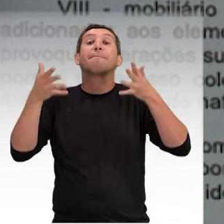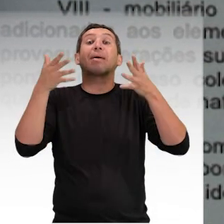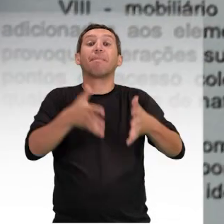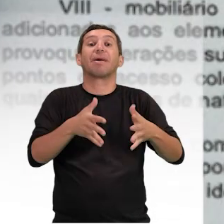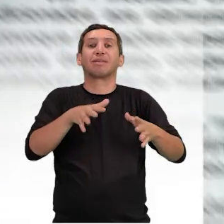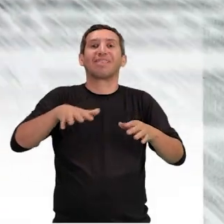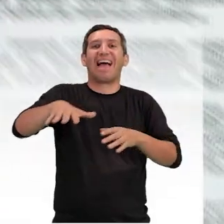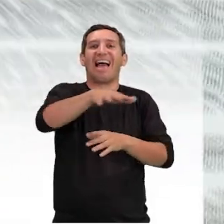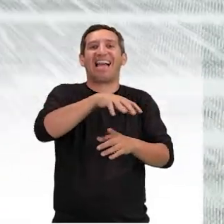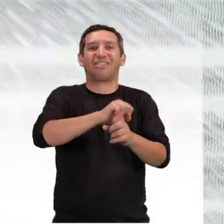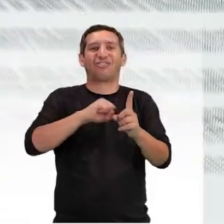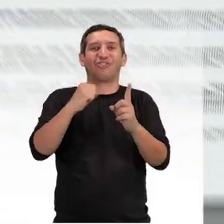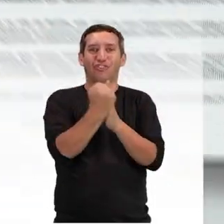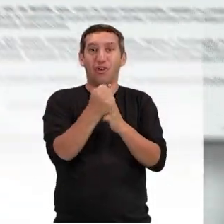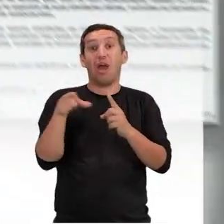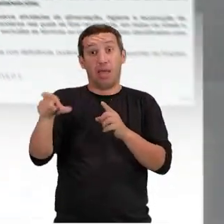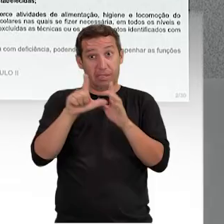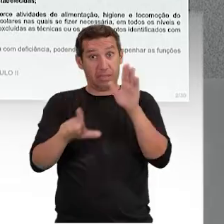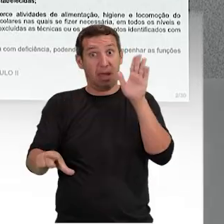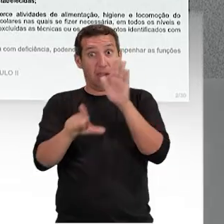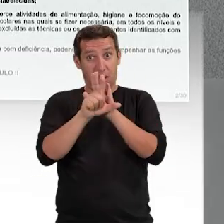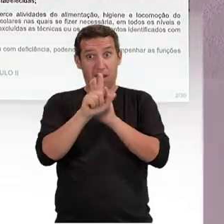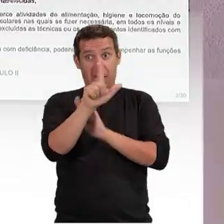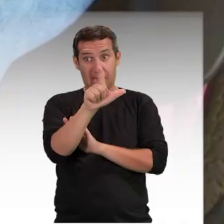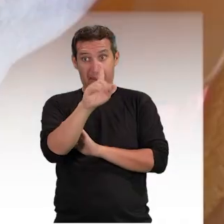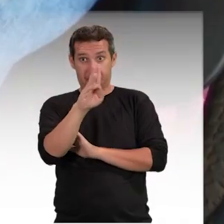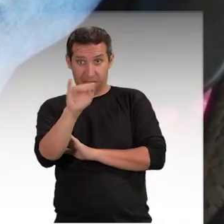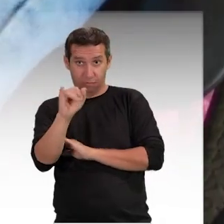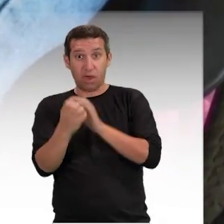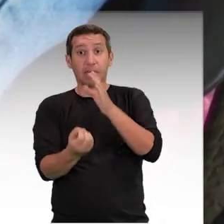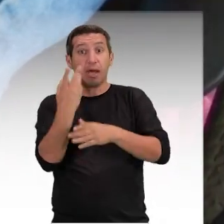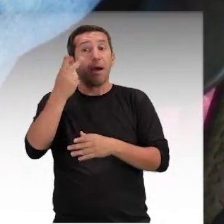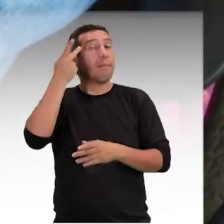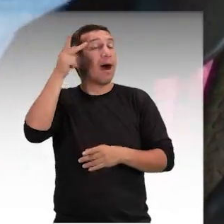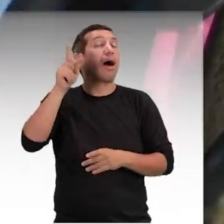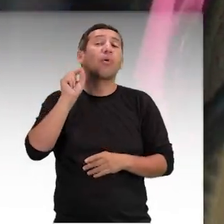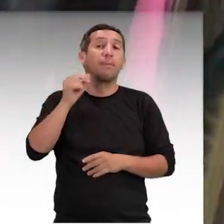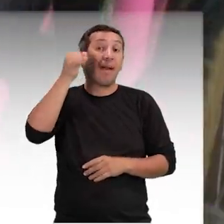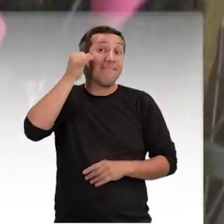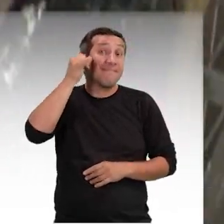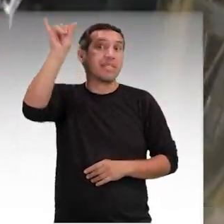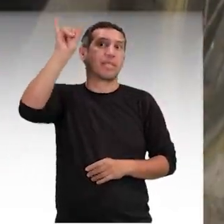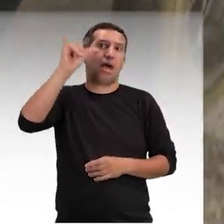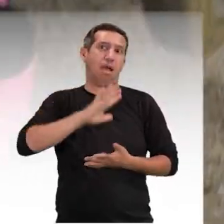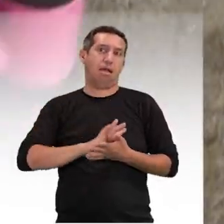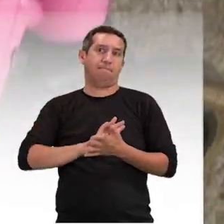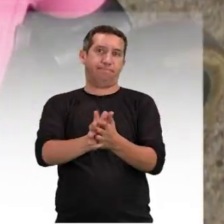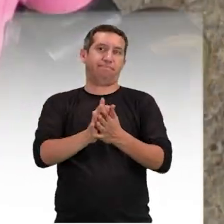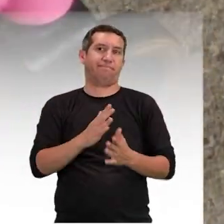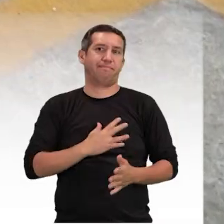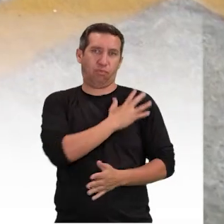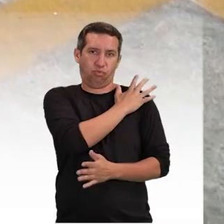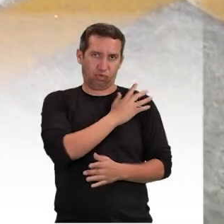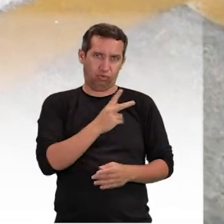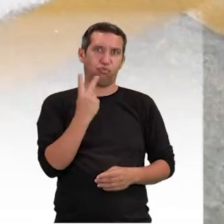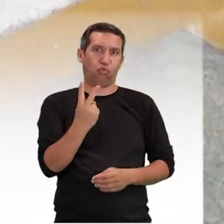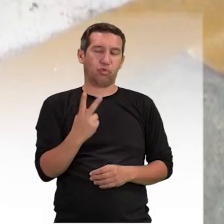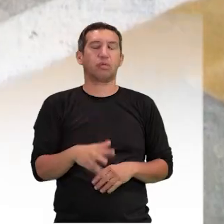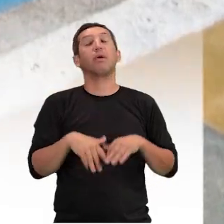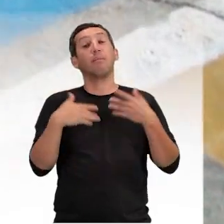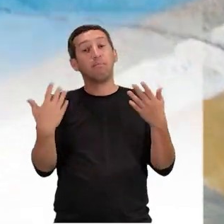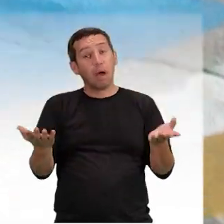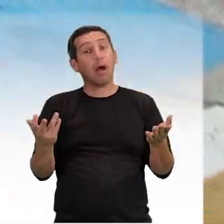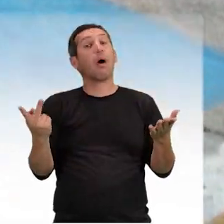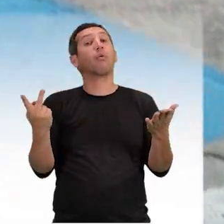Ela foi criada para garantir direitos e evitar o preconceito e a discriminação, mas um caso